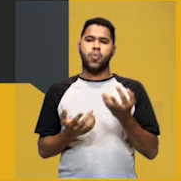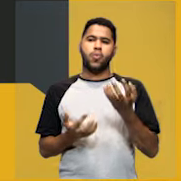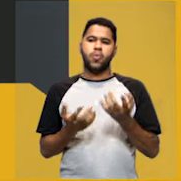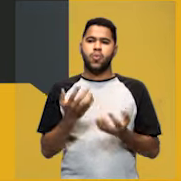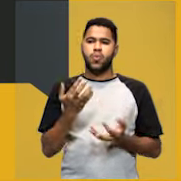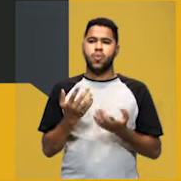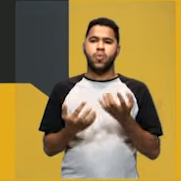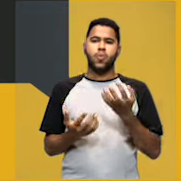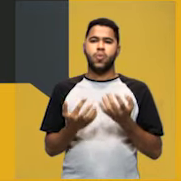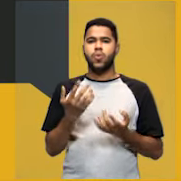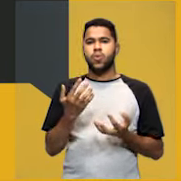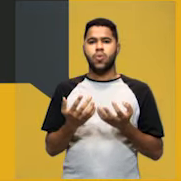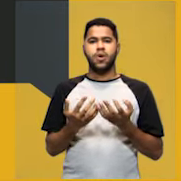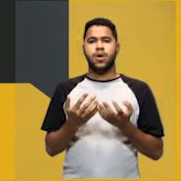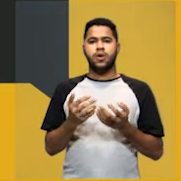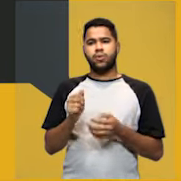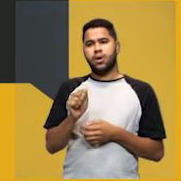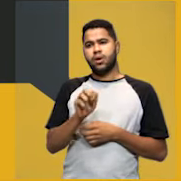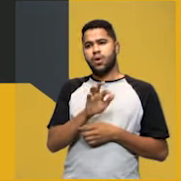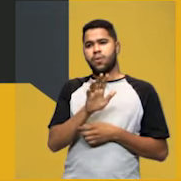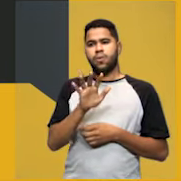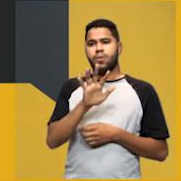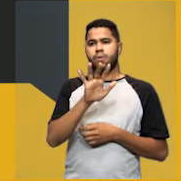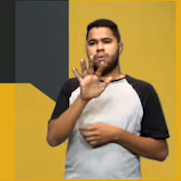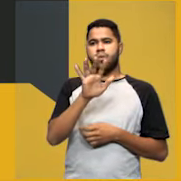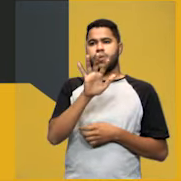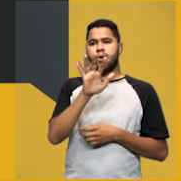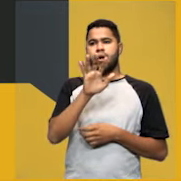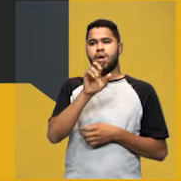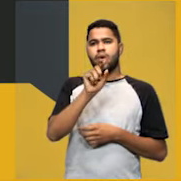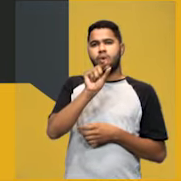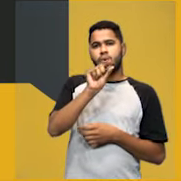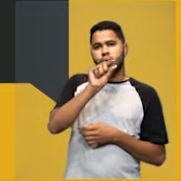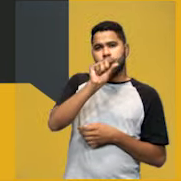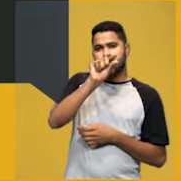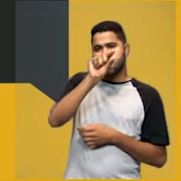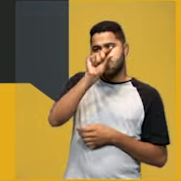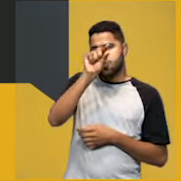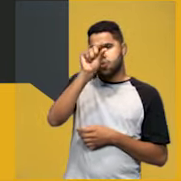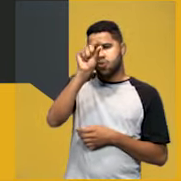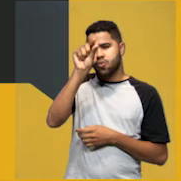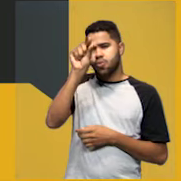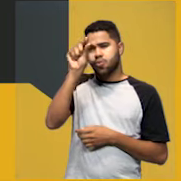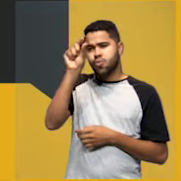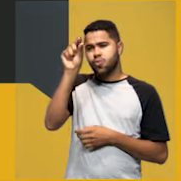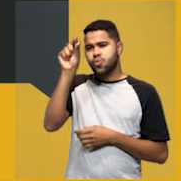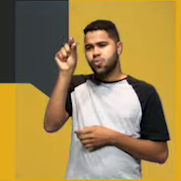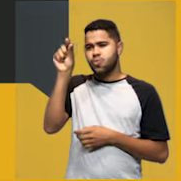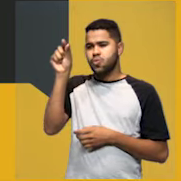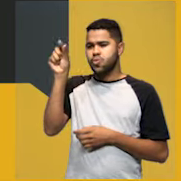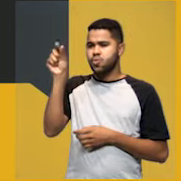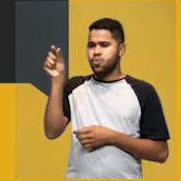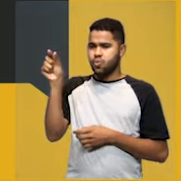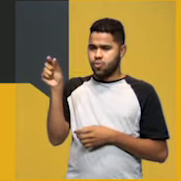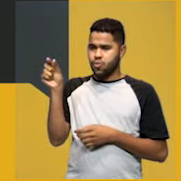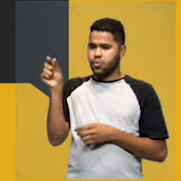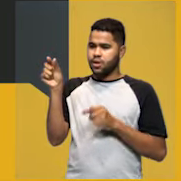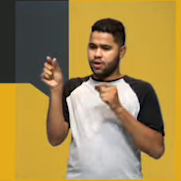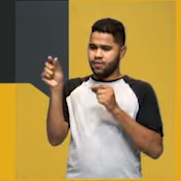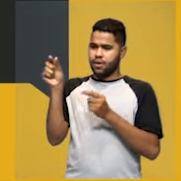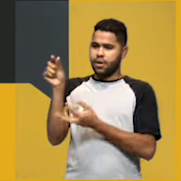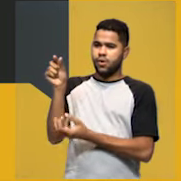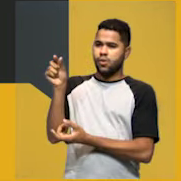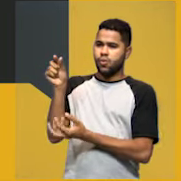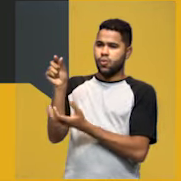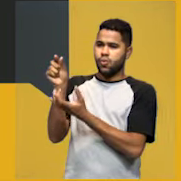ela vai evaporar, subir pelo tubo. Essa parte a gente chama de